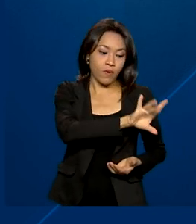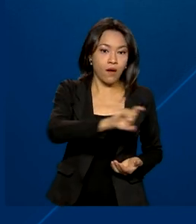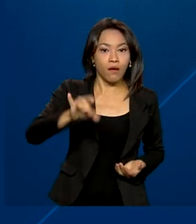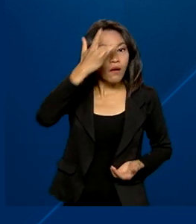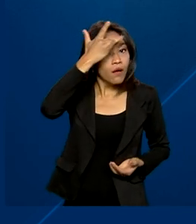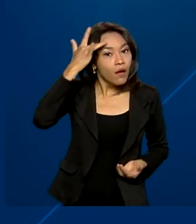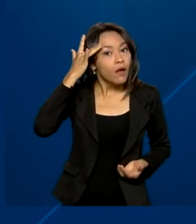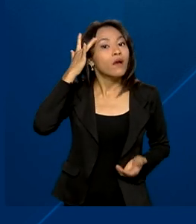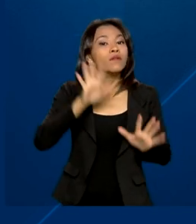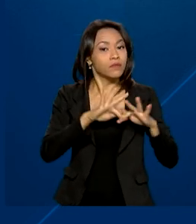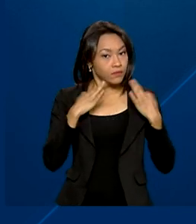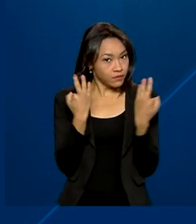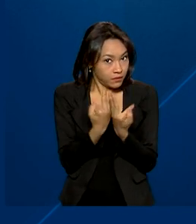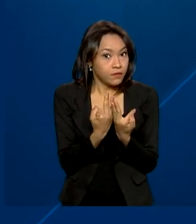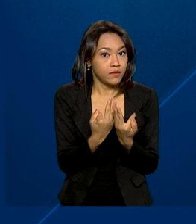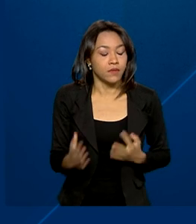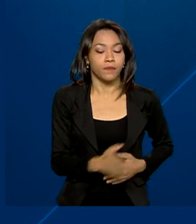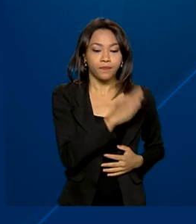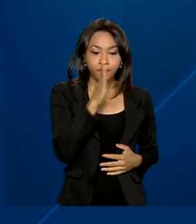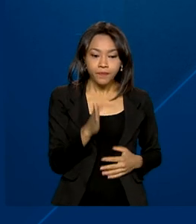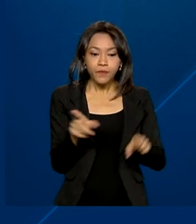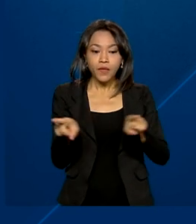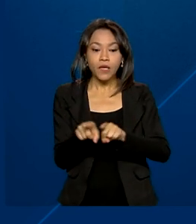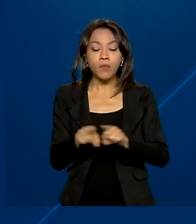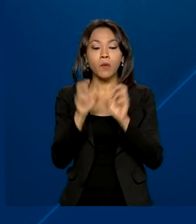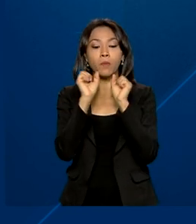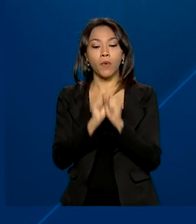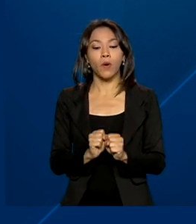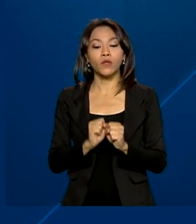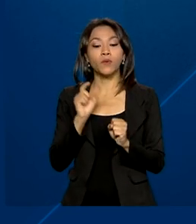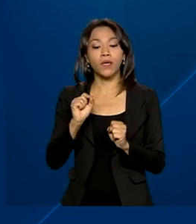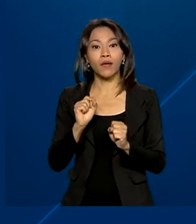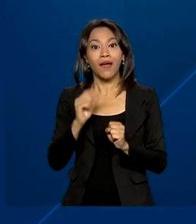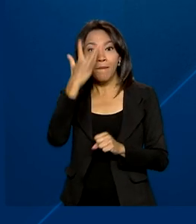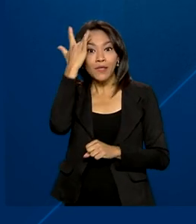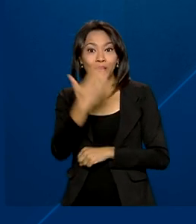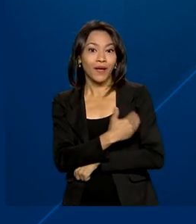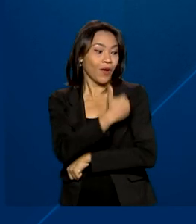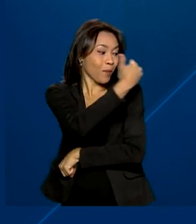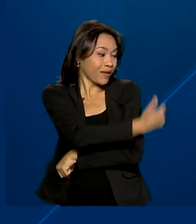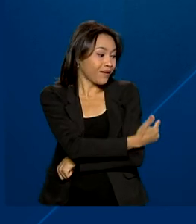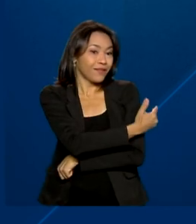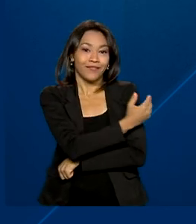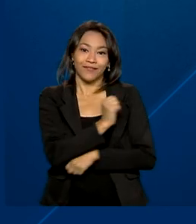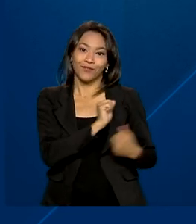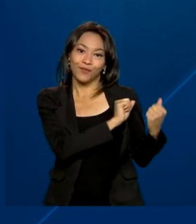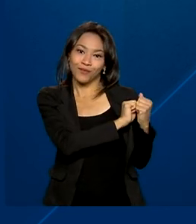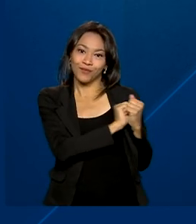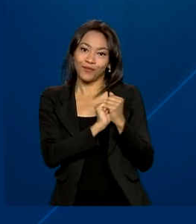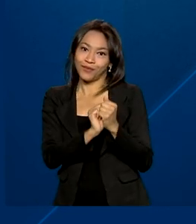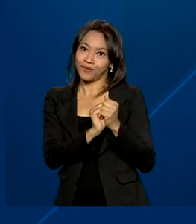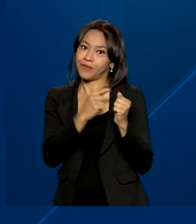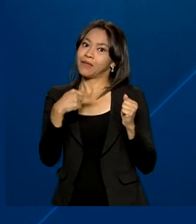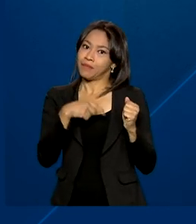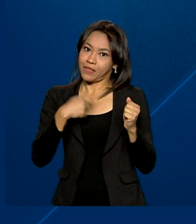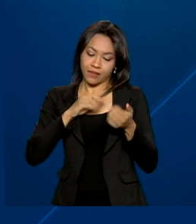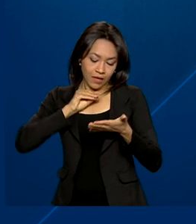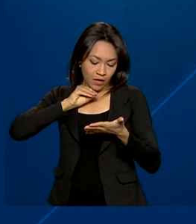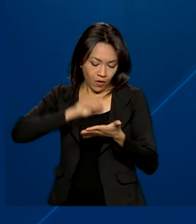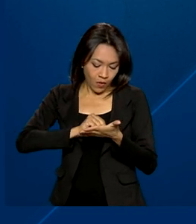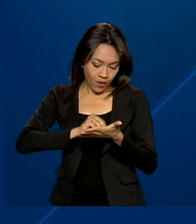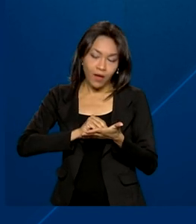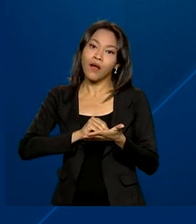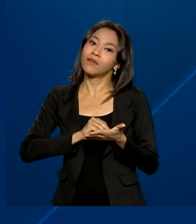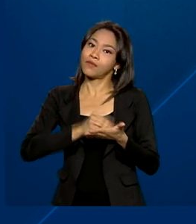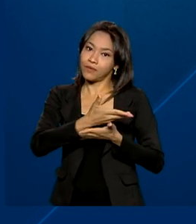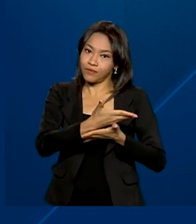família. O benefício também pode ser concedido a uma acompanhante, desde que a necessidade esteja incluída no relatório